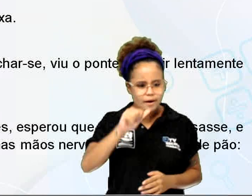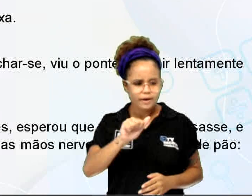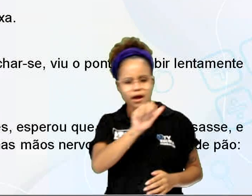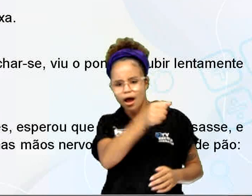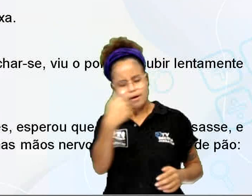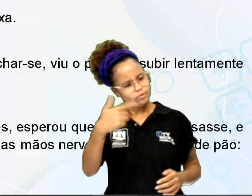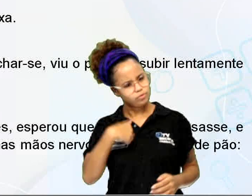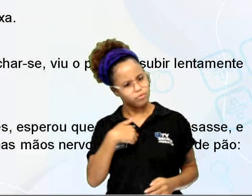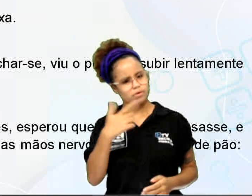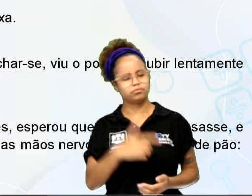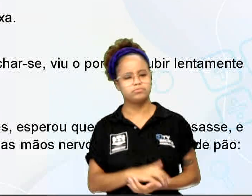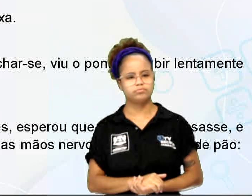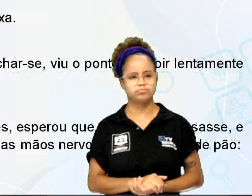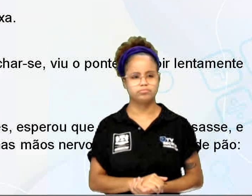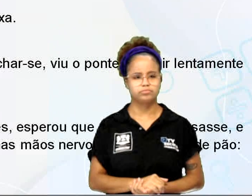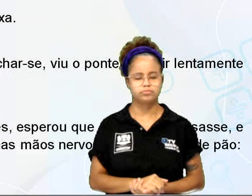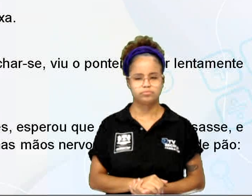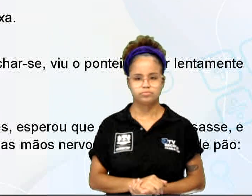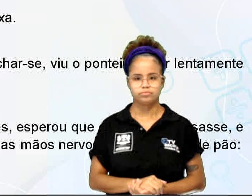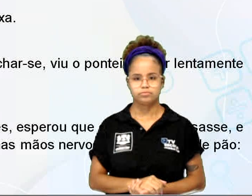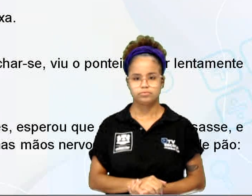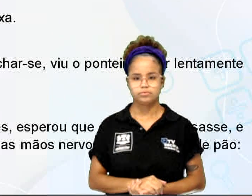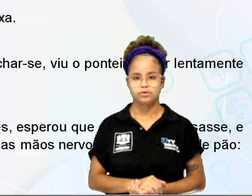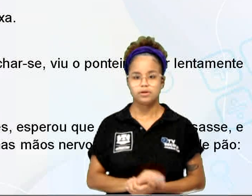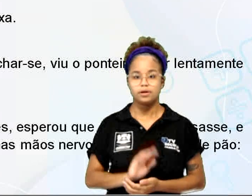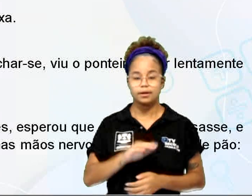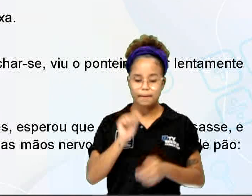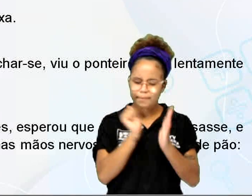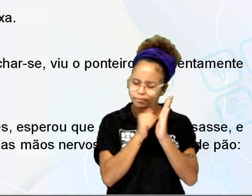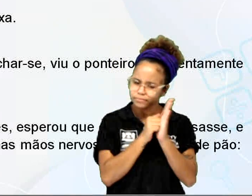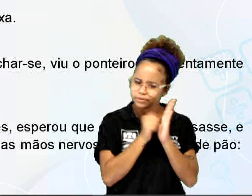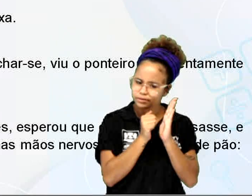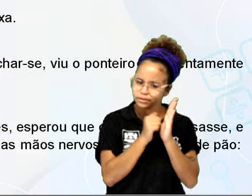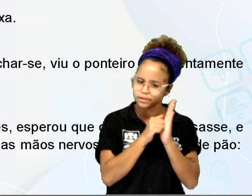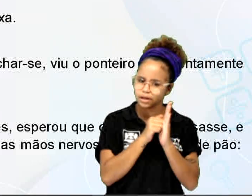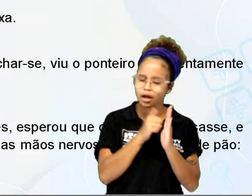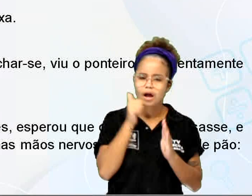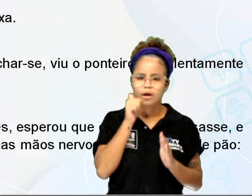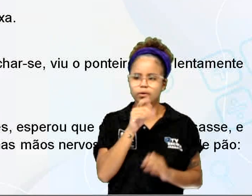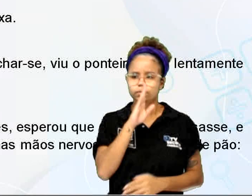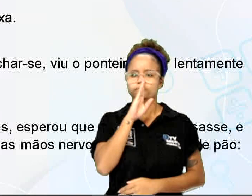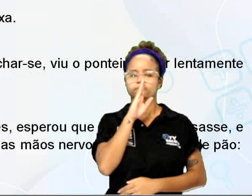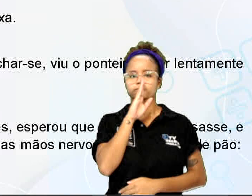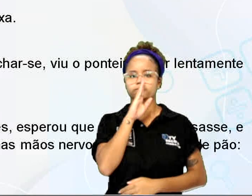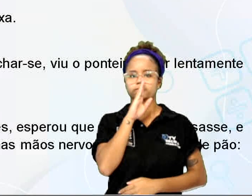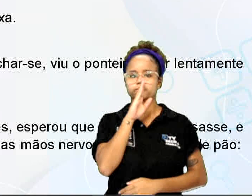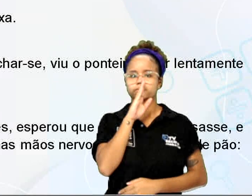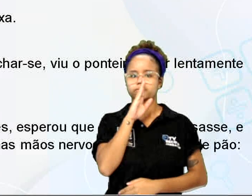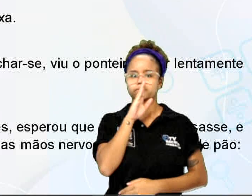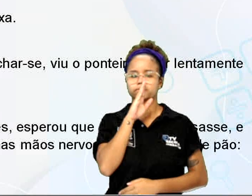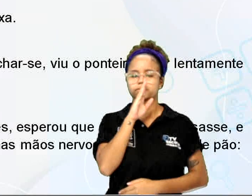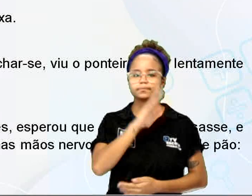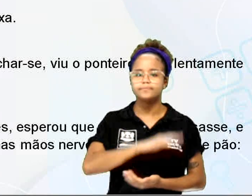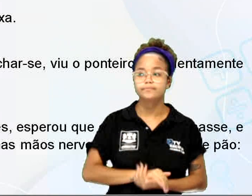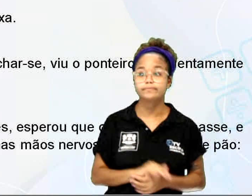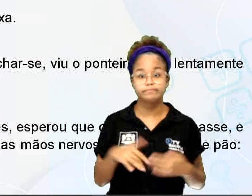Sou eu! Chamou em voz baixa. Quanto mais batia, mais silêncio fazia lá dentro. Enquanto isso,